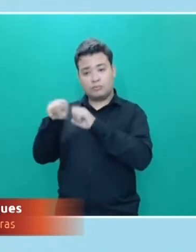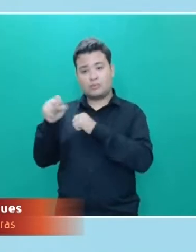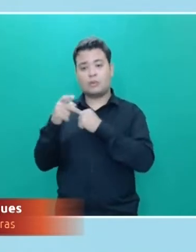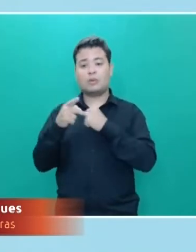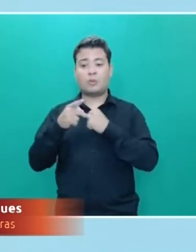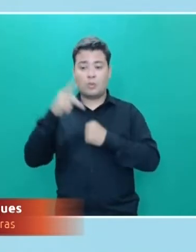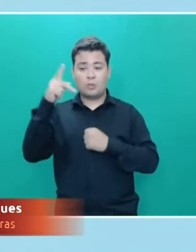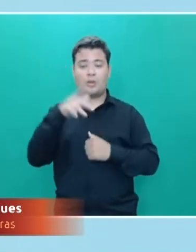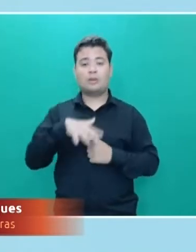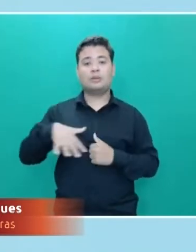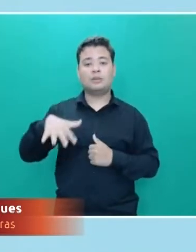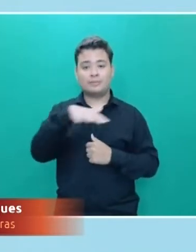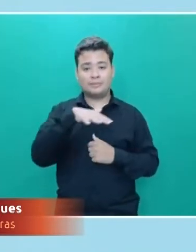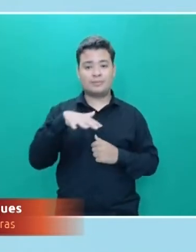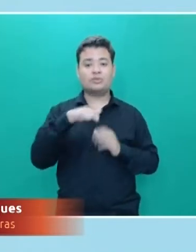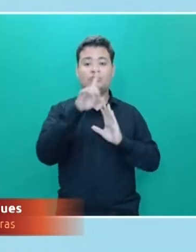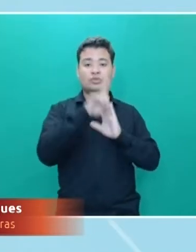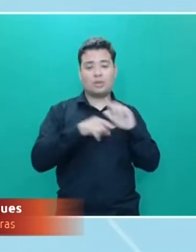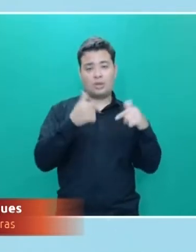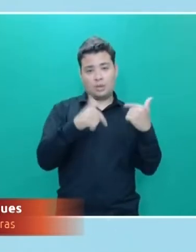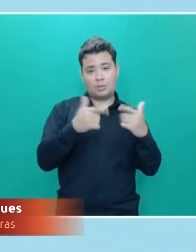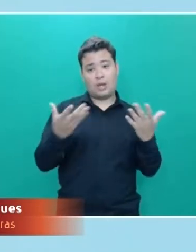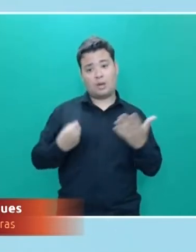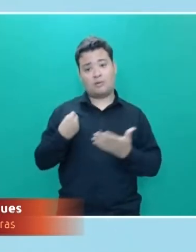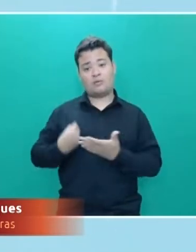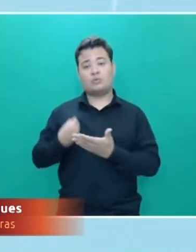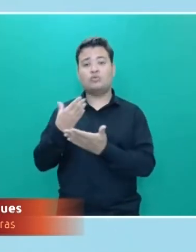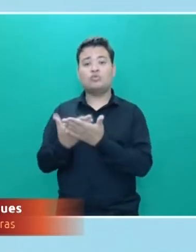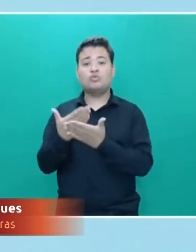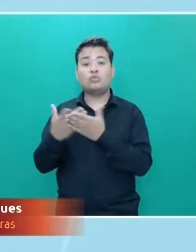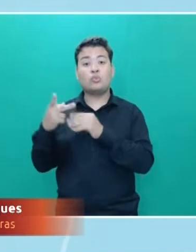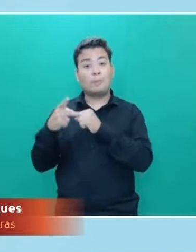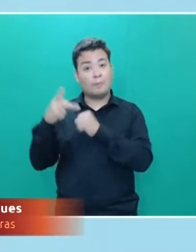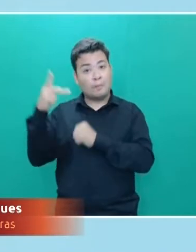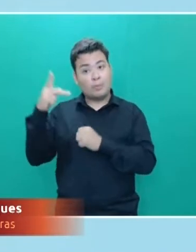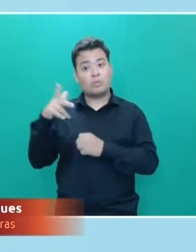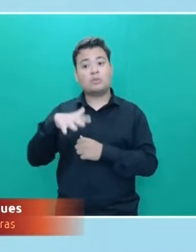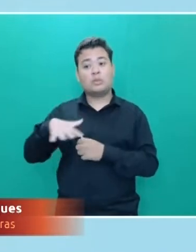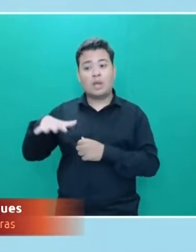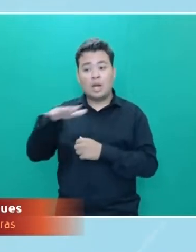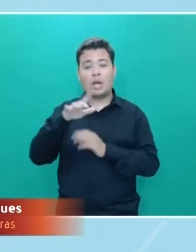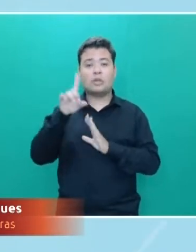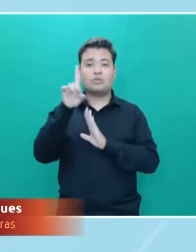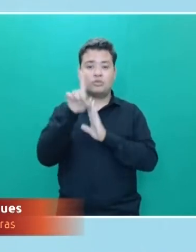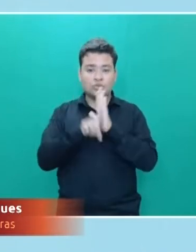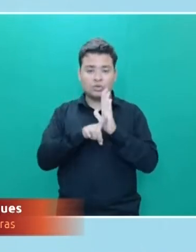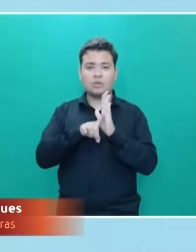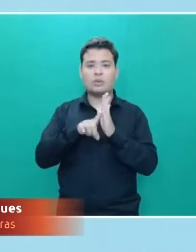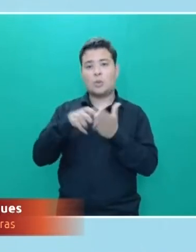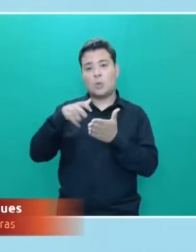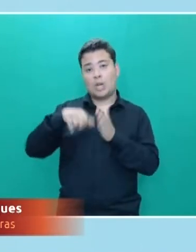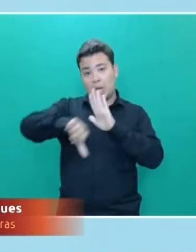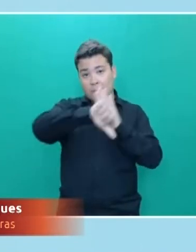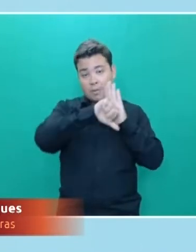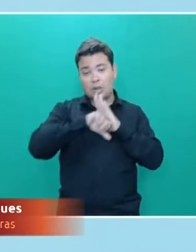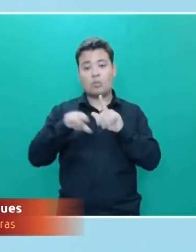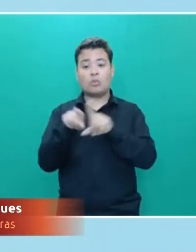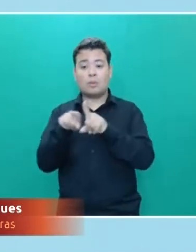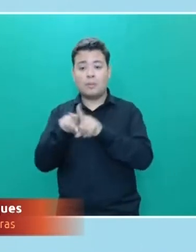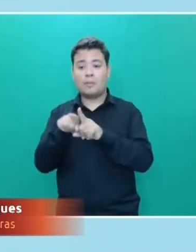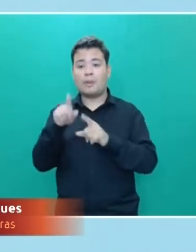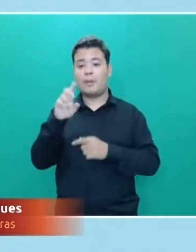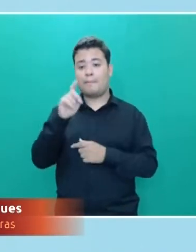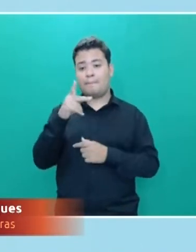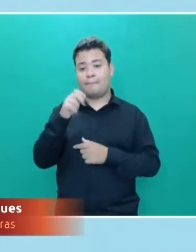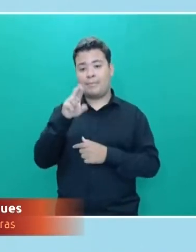sou pós-graduando em Direito Criminal e Perícia Forense. Sou